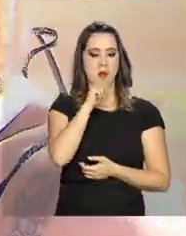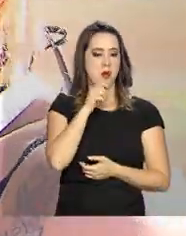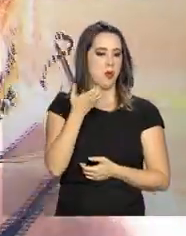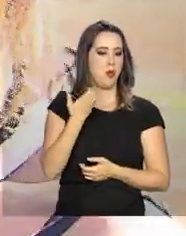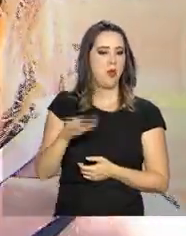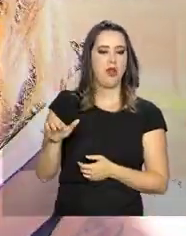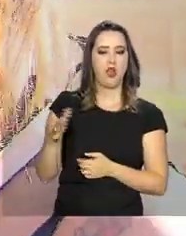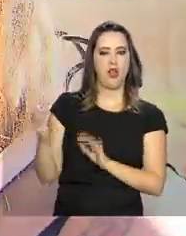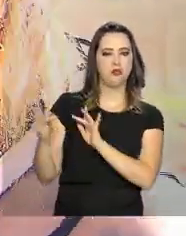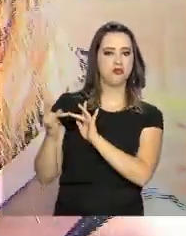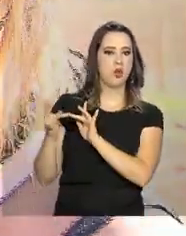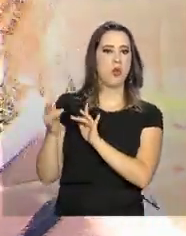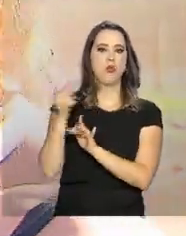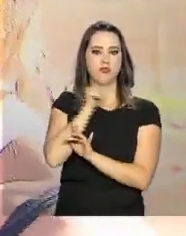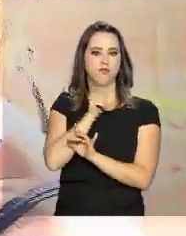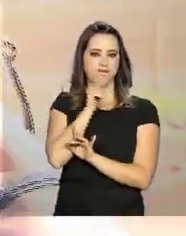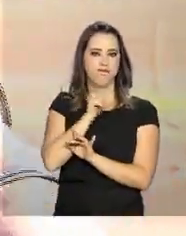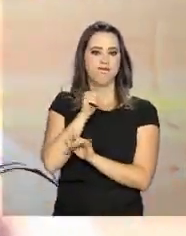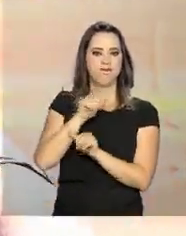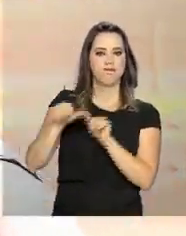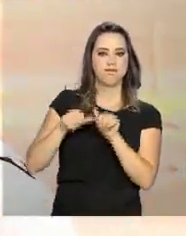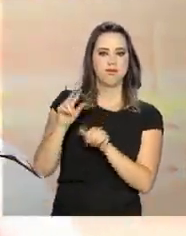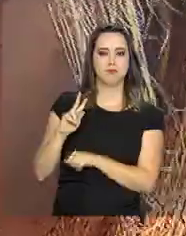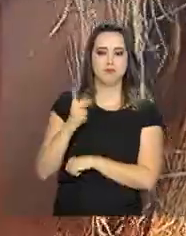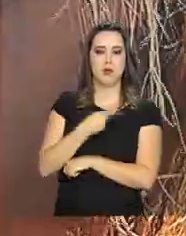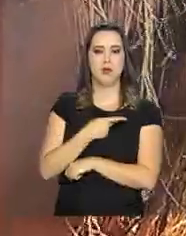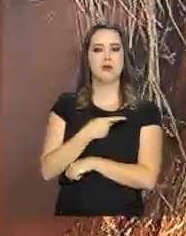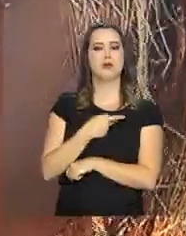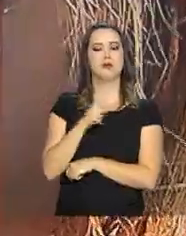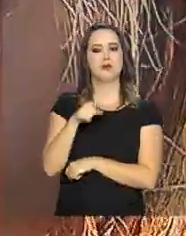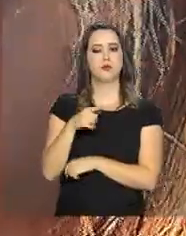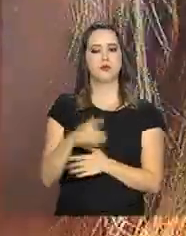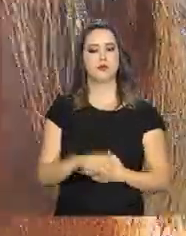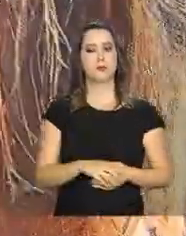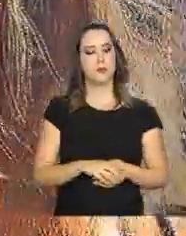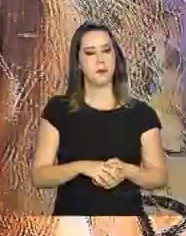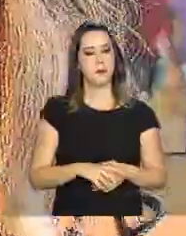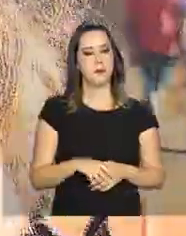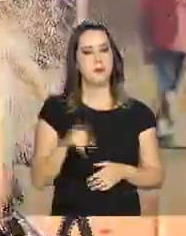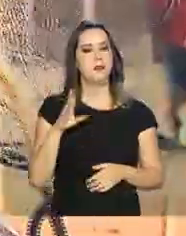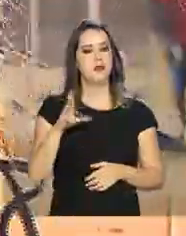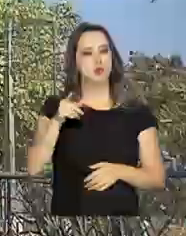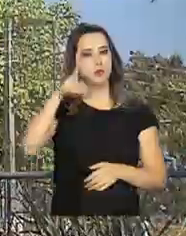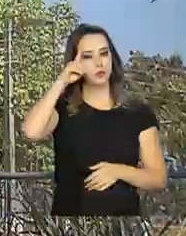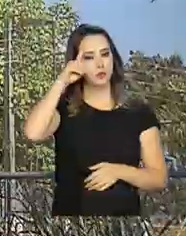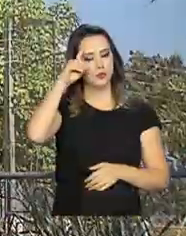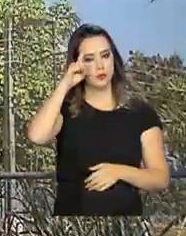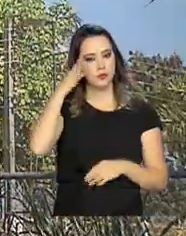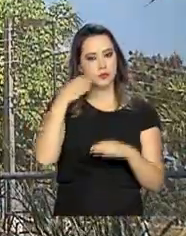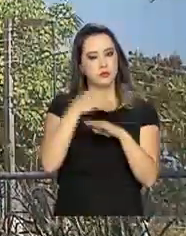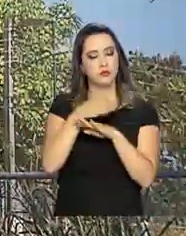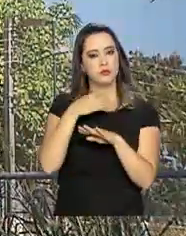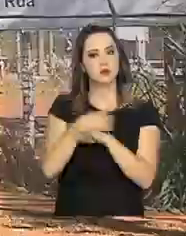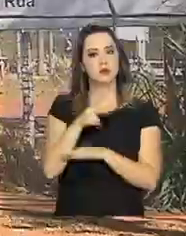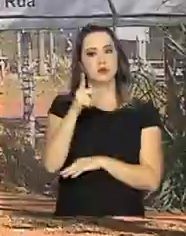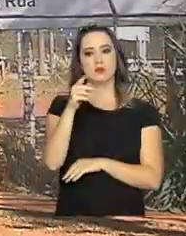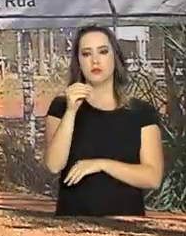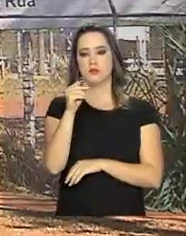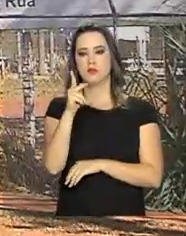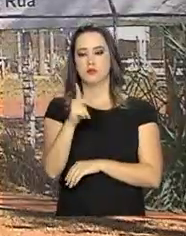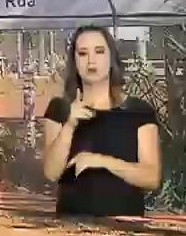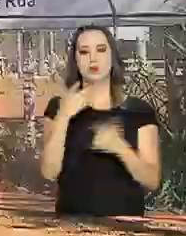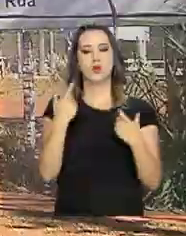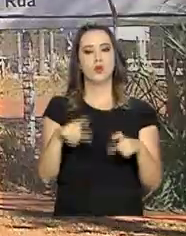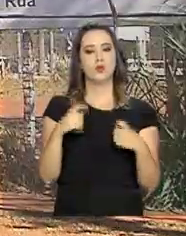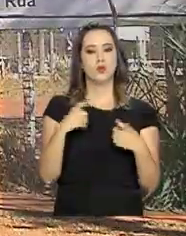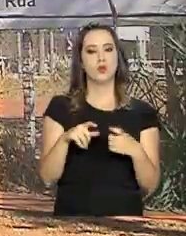eu seja a Michele. Ela me aceita como Wallace. Michele frequenta diariamente o Centro Pop, que fica